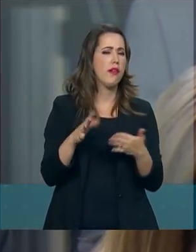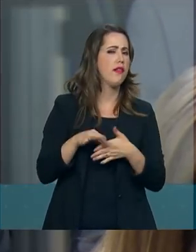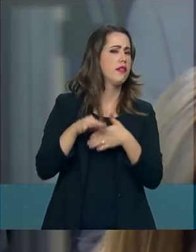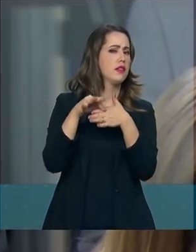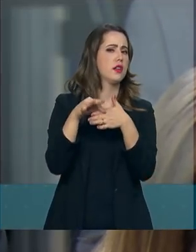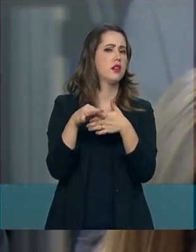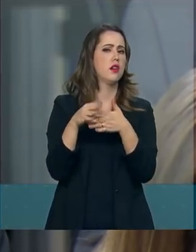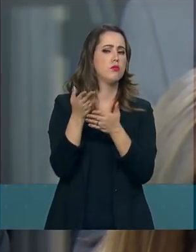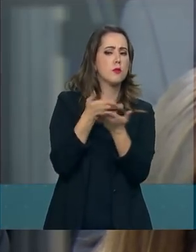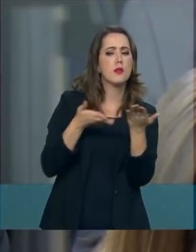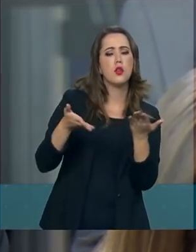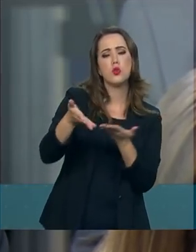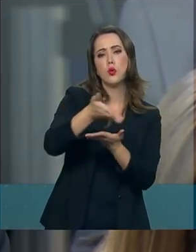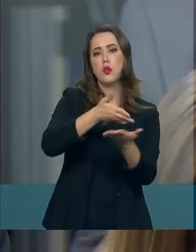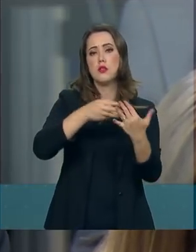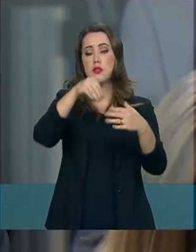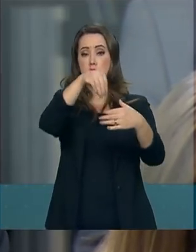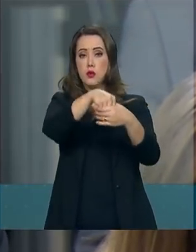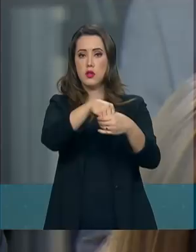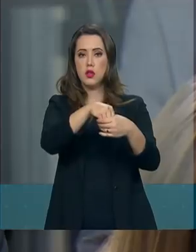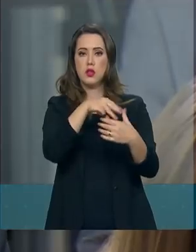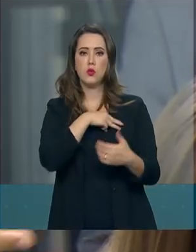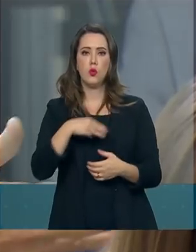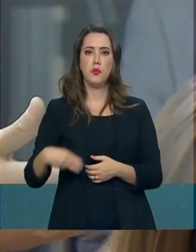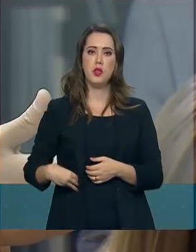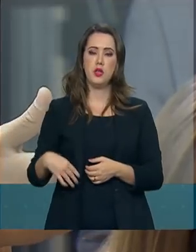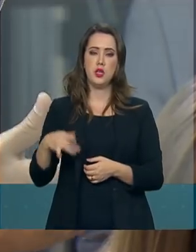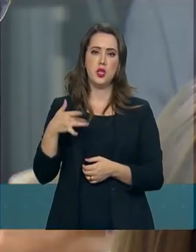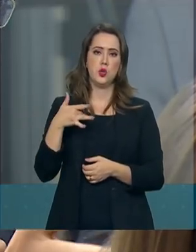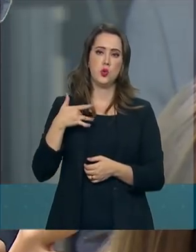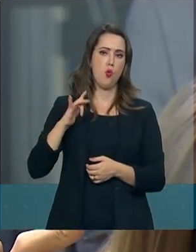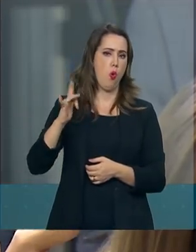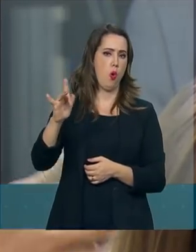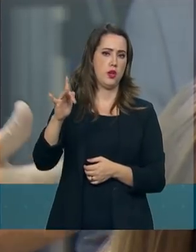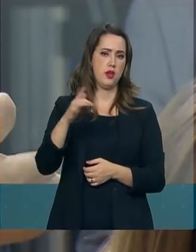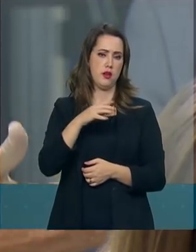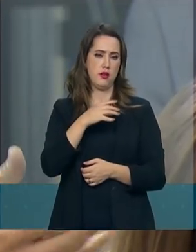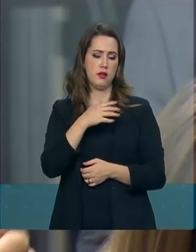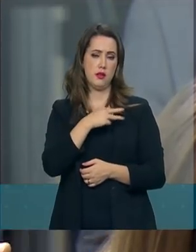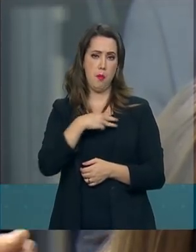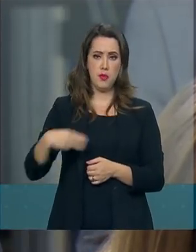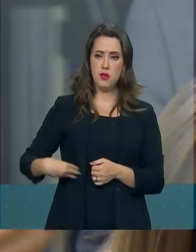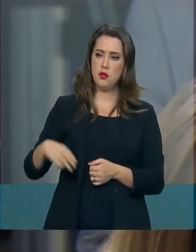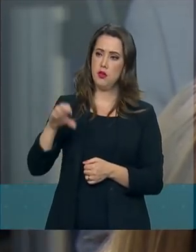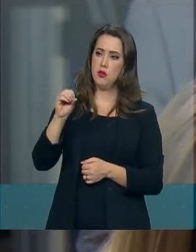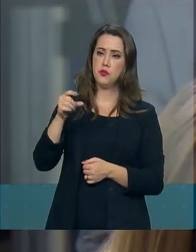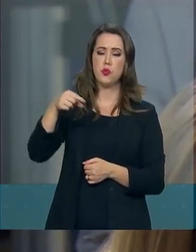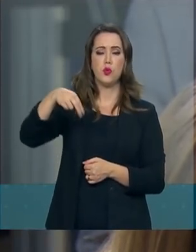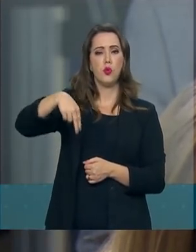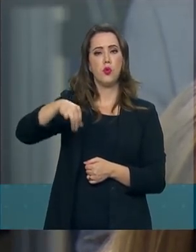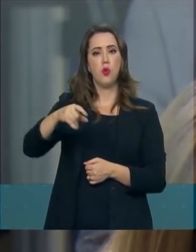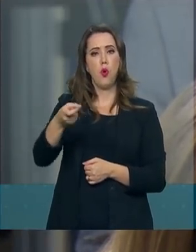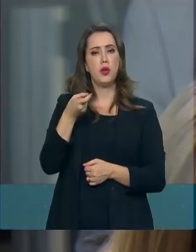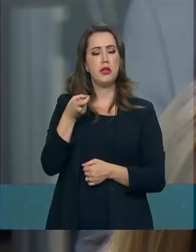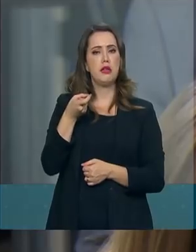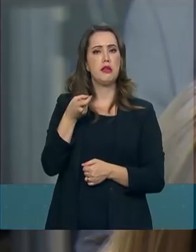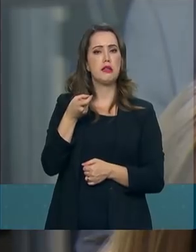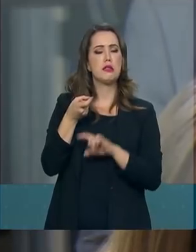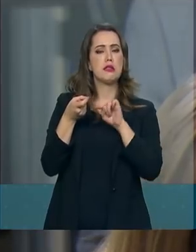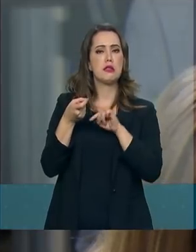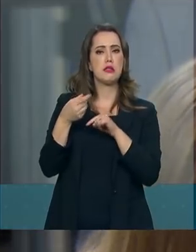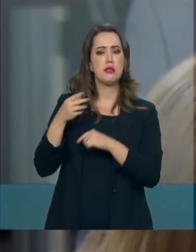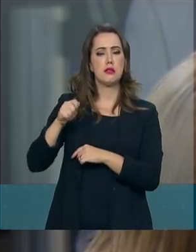comando, então, dessa articulação, no diálogo junto com o ministro Onix, estaria o líder da Câmara, major Vitor Hugo, ou a líder no Congresso para